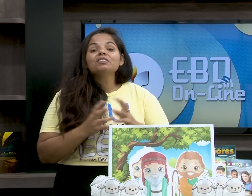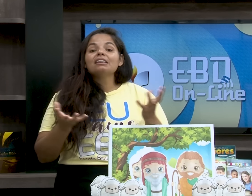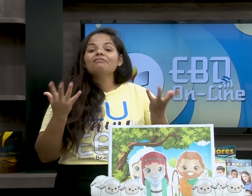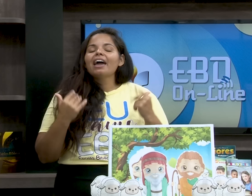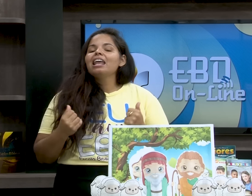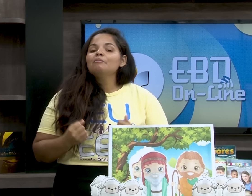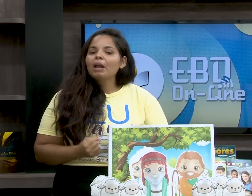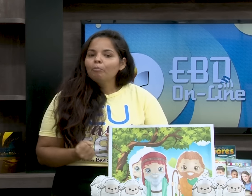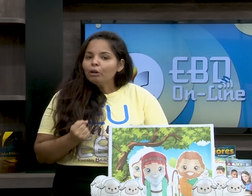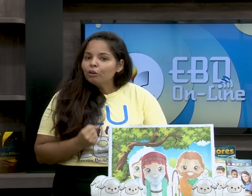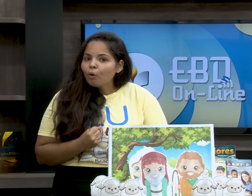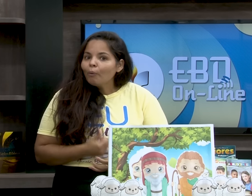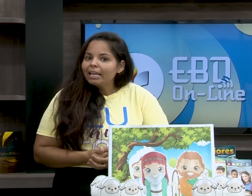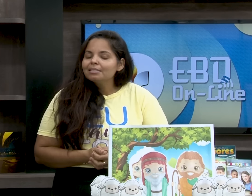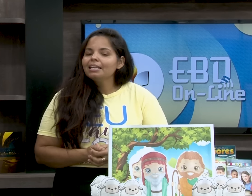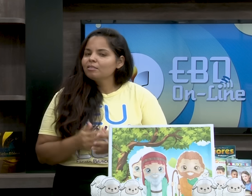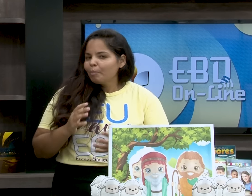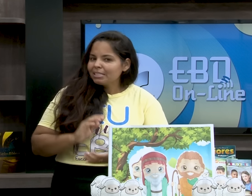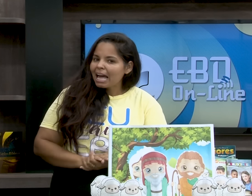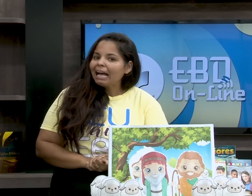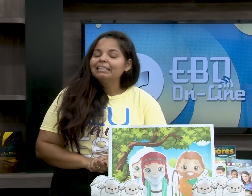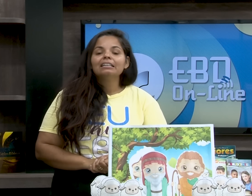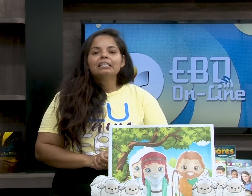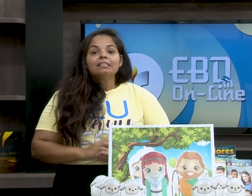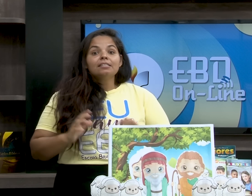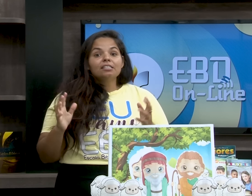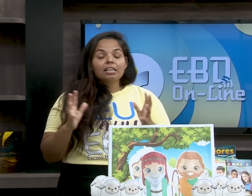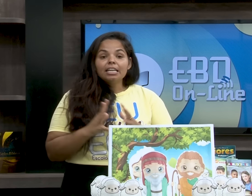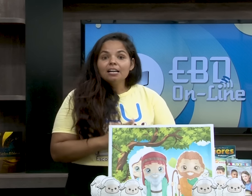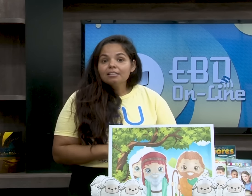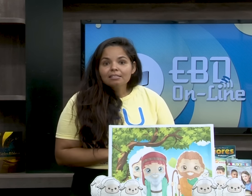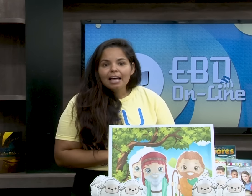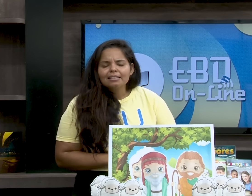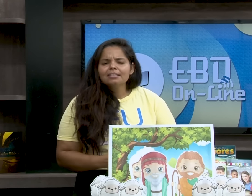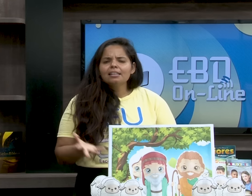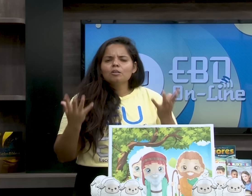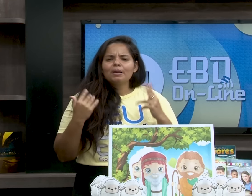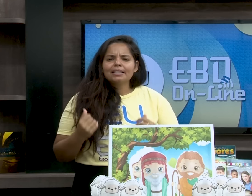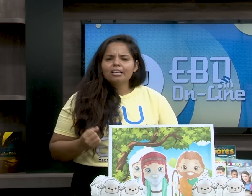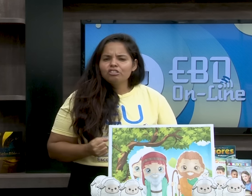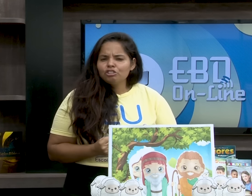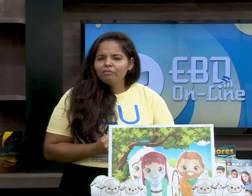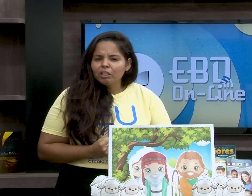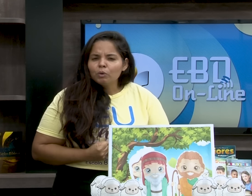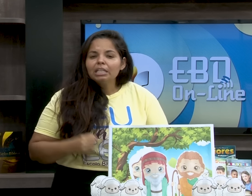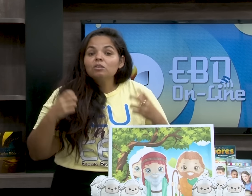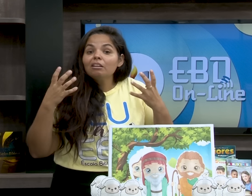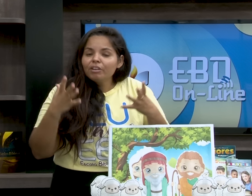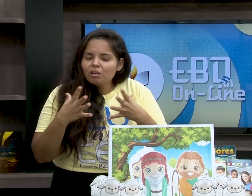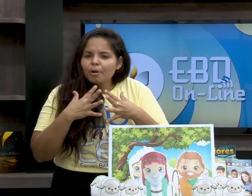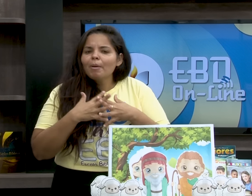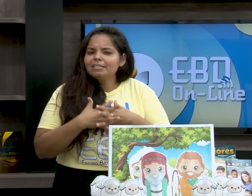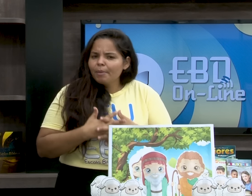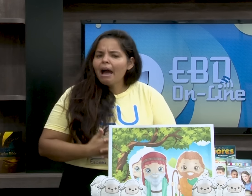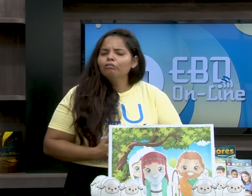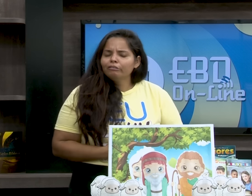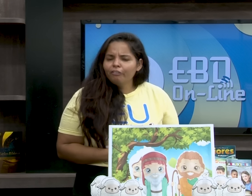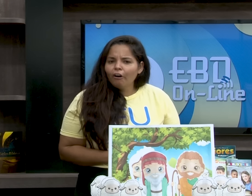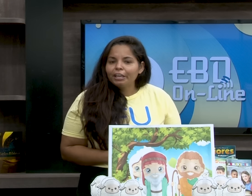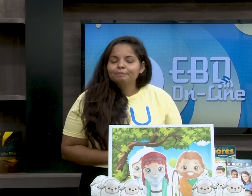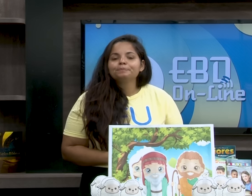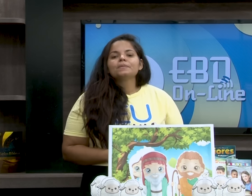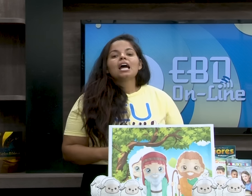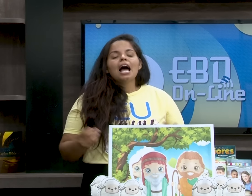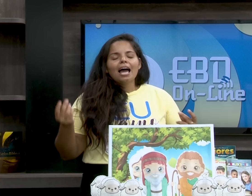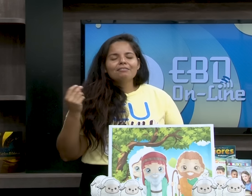história, você vai relembrar um pouquinho com eles da lição passada. Crianças, na lição passada a gente viu que Deus fez uma promessa a Abraão,